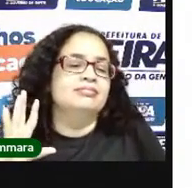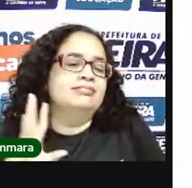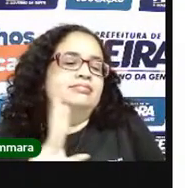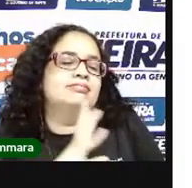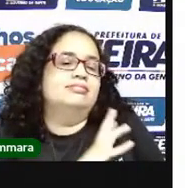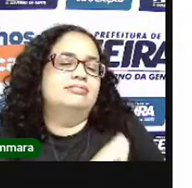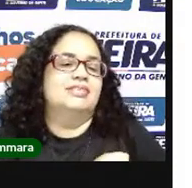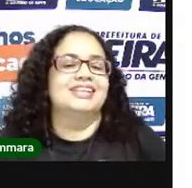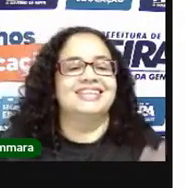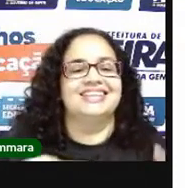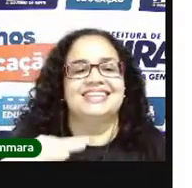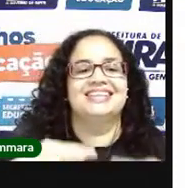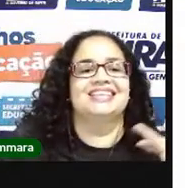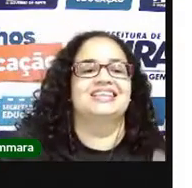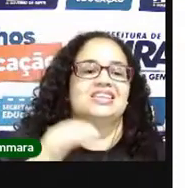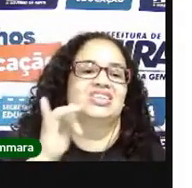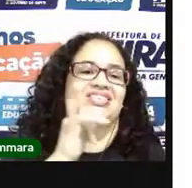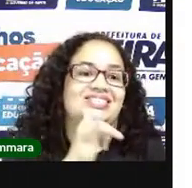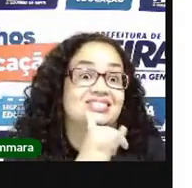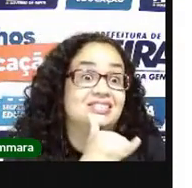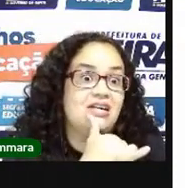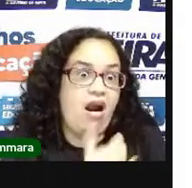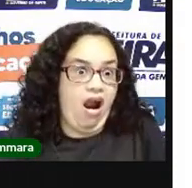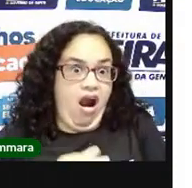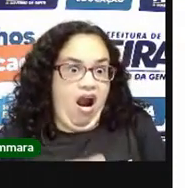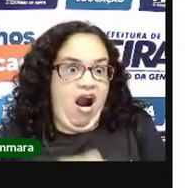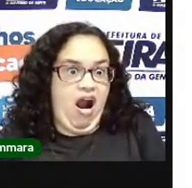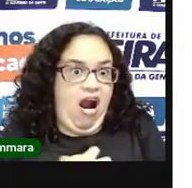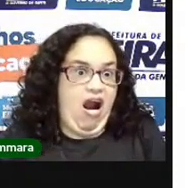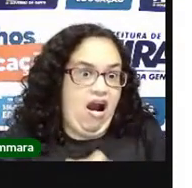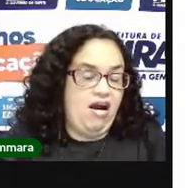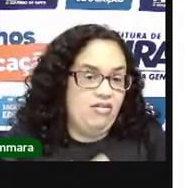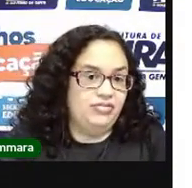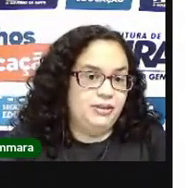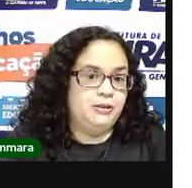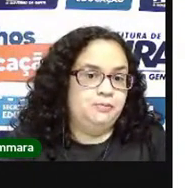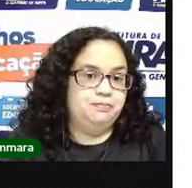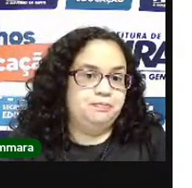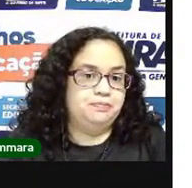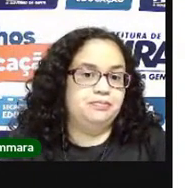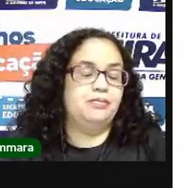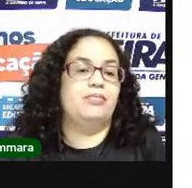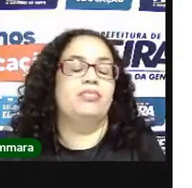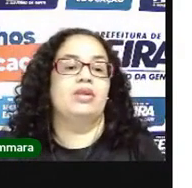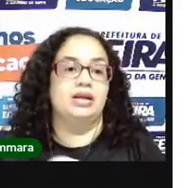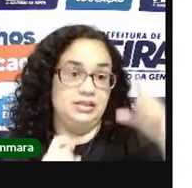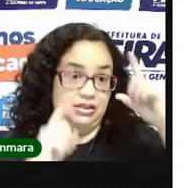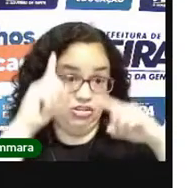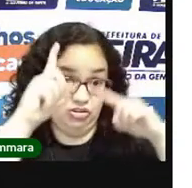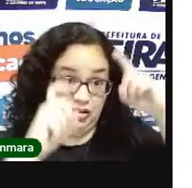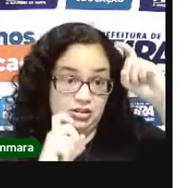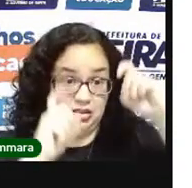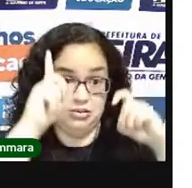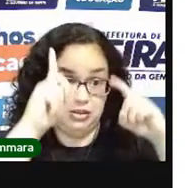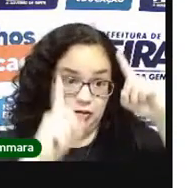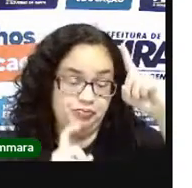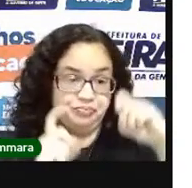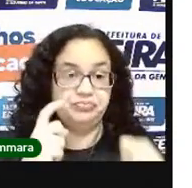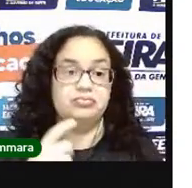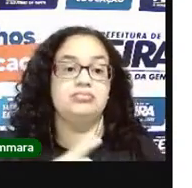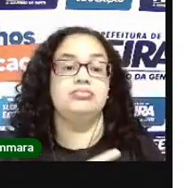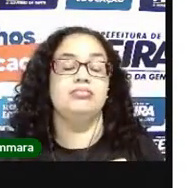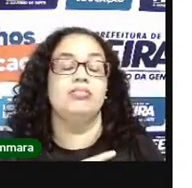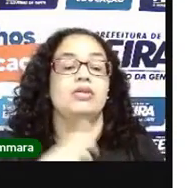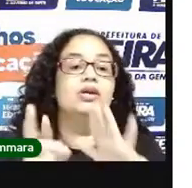apaixonado, triste, com raiva. Esse tipo de expressão, de símbolos, que demonstram